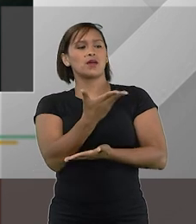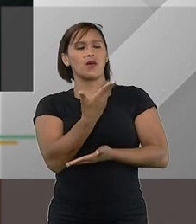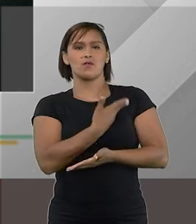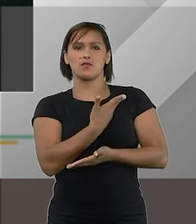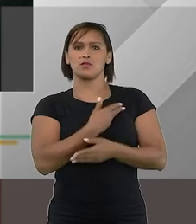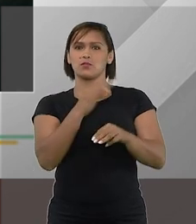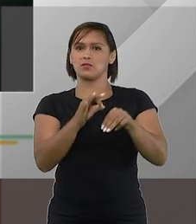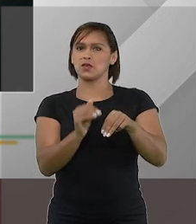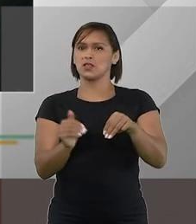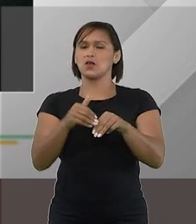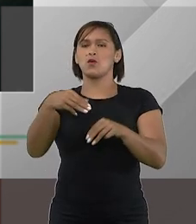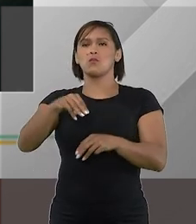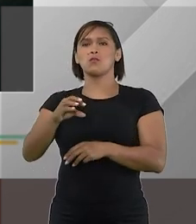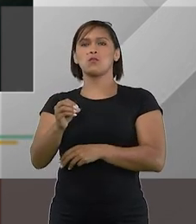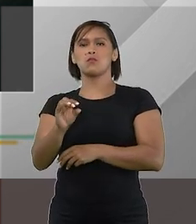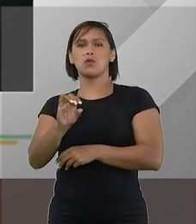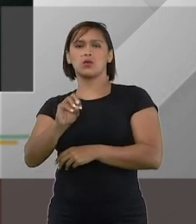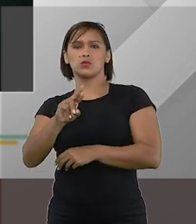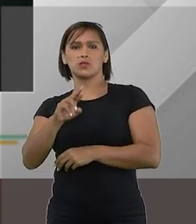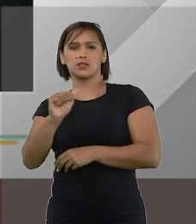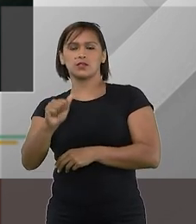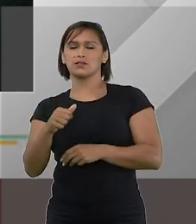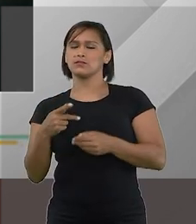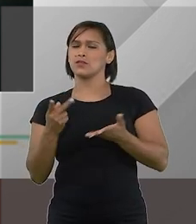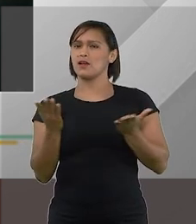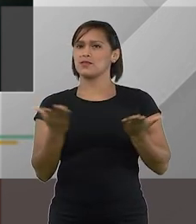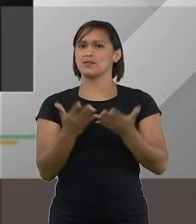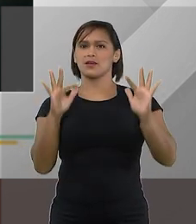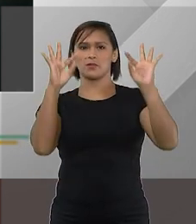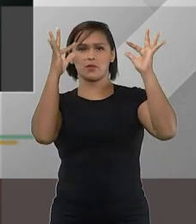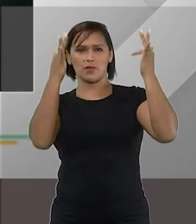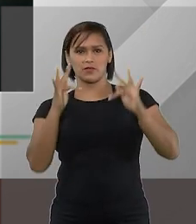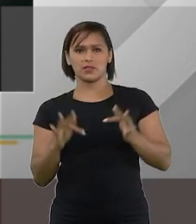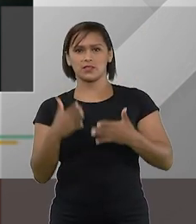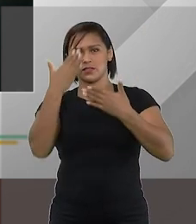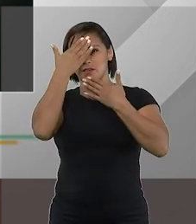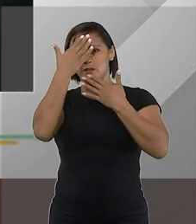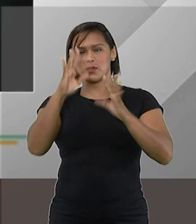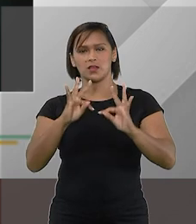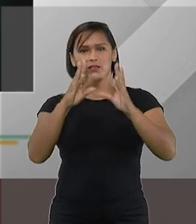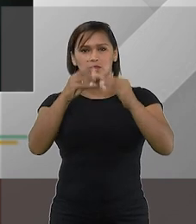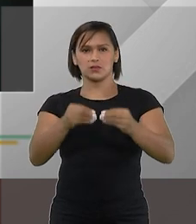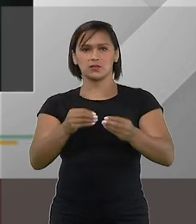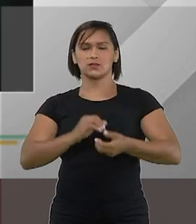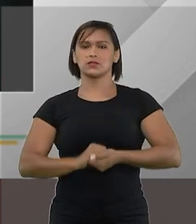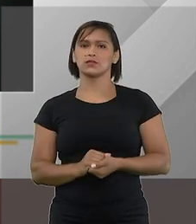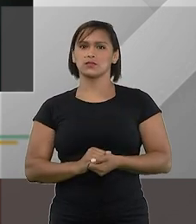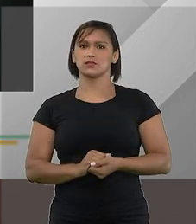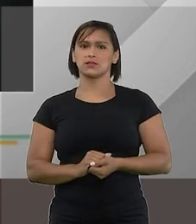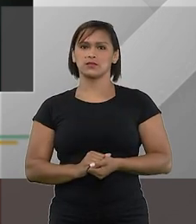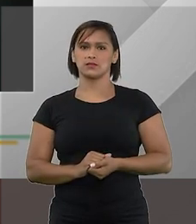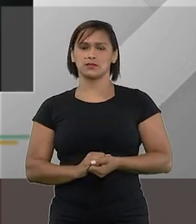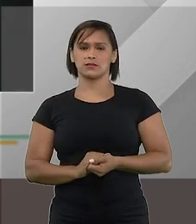estar ao lado do ministro Moura Ribeiro que é sempre um grande prazer uma grande alegria muito obrigado a todos muito obrigado